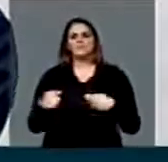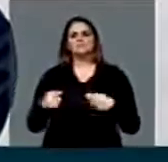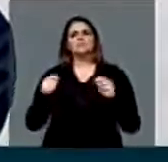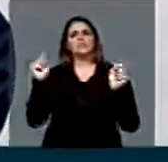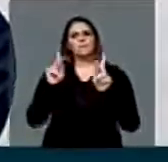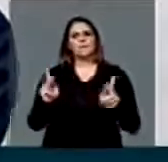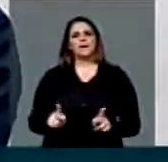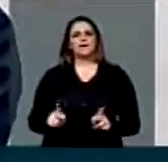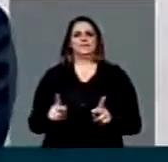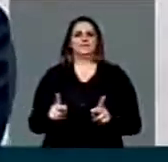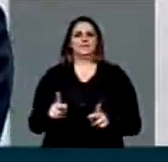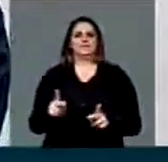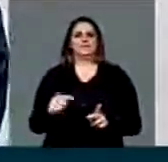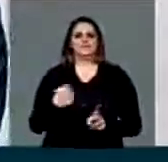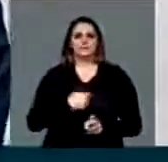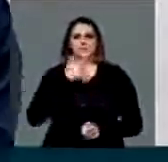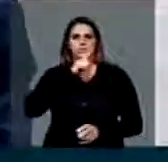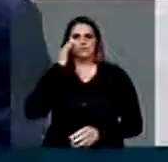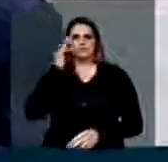jamais virá. Muito obrigado, presidente.